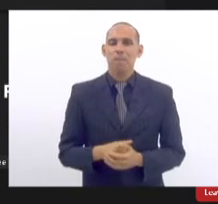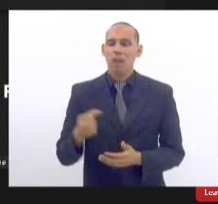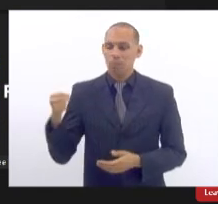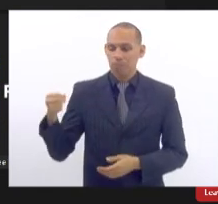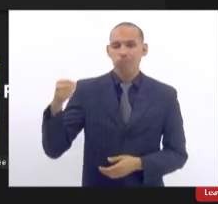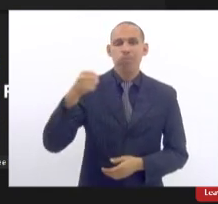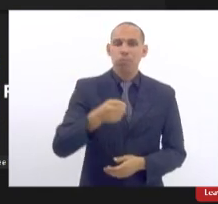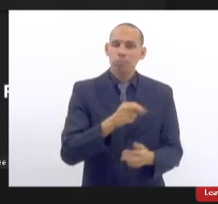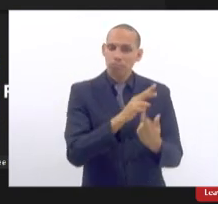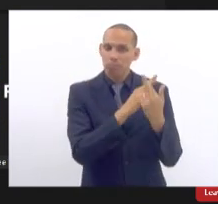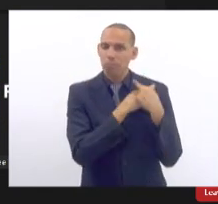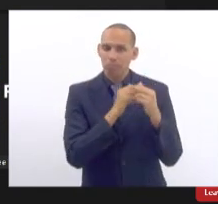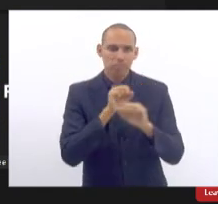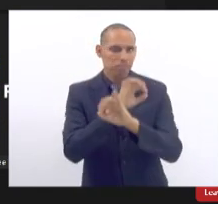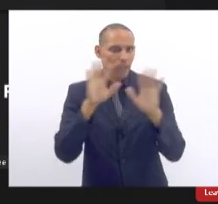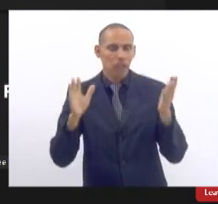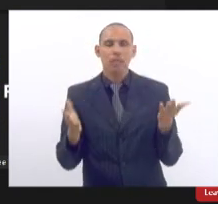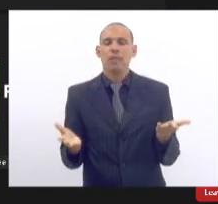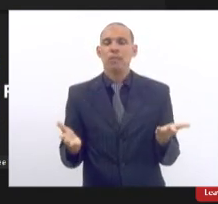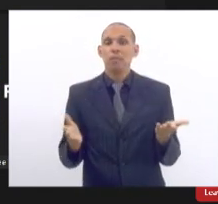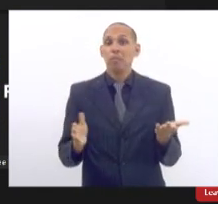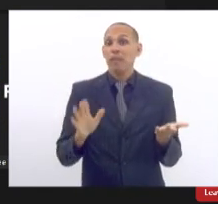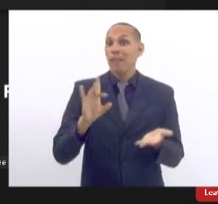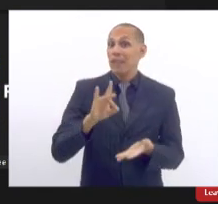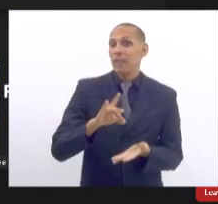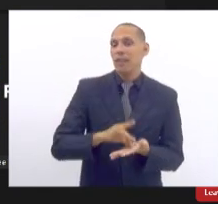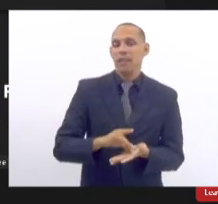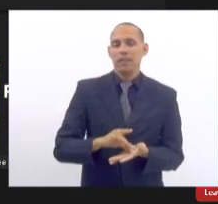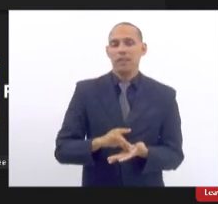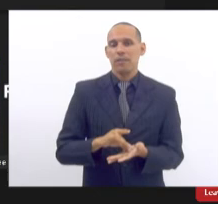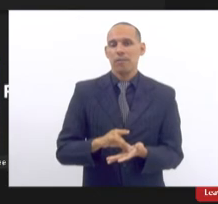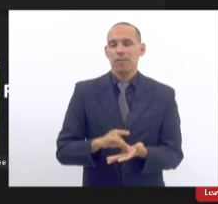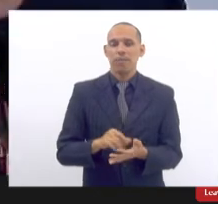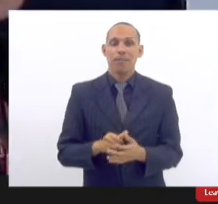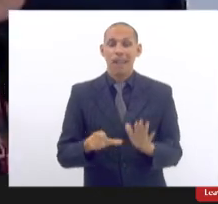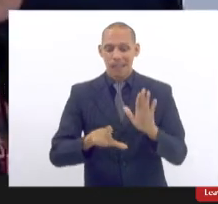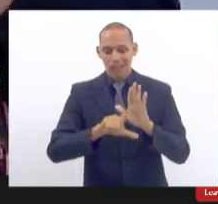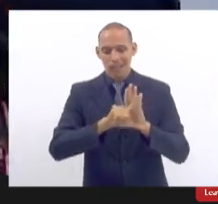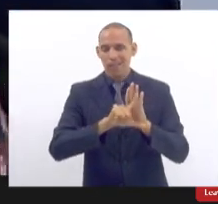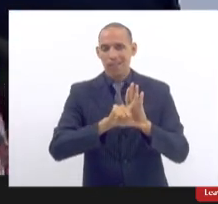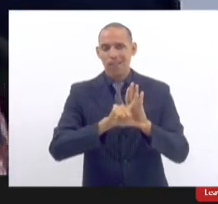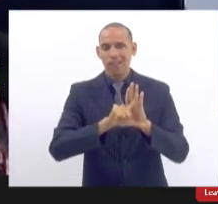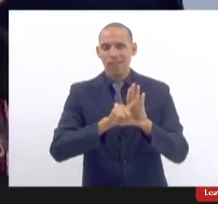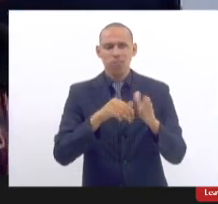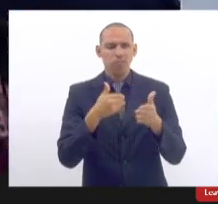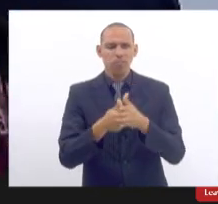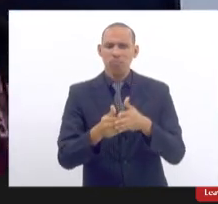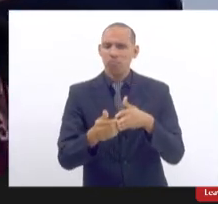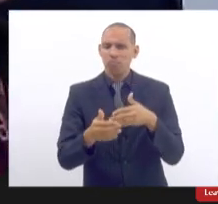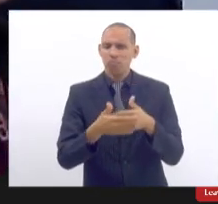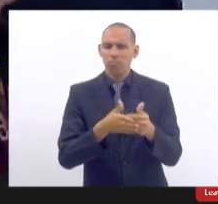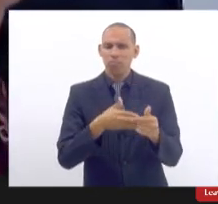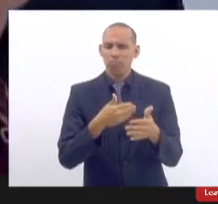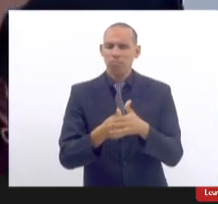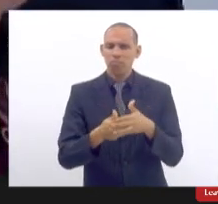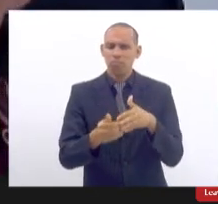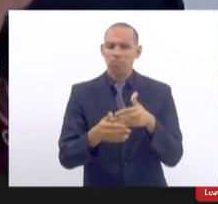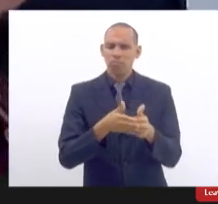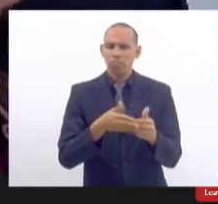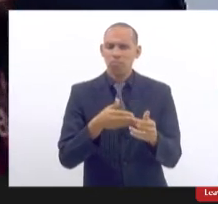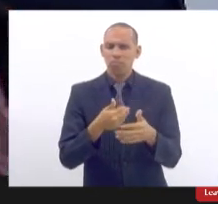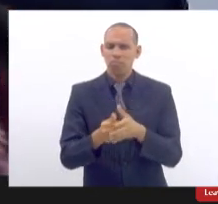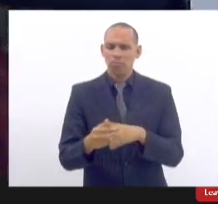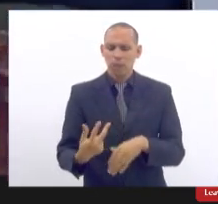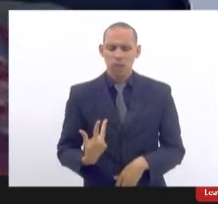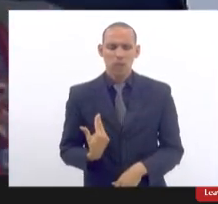responsabilidade clara na verdade essa lei independente de como é feita a